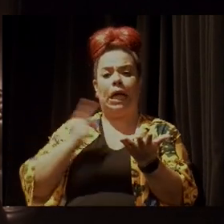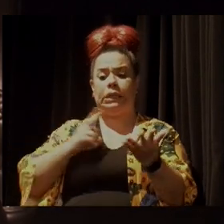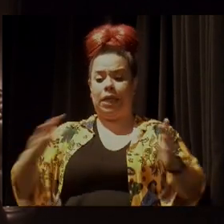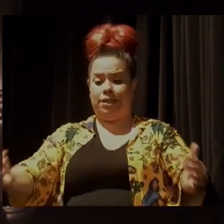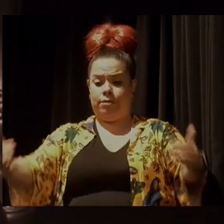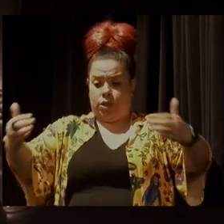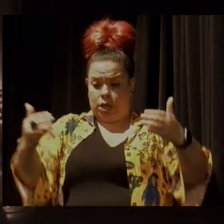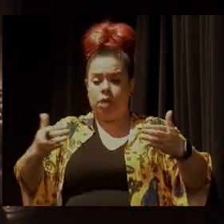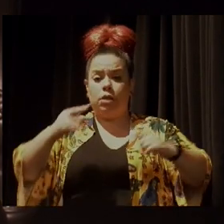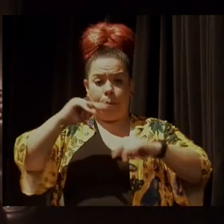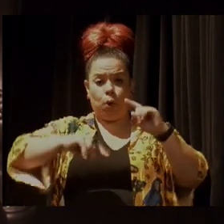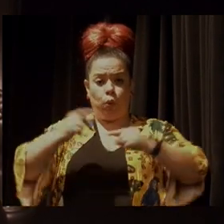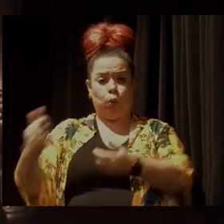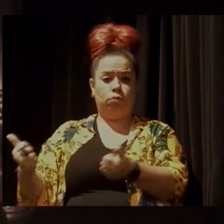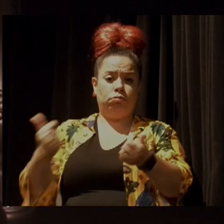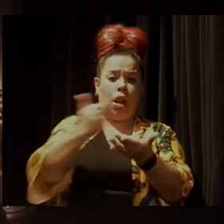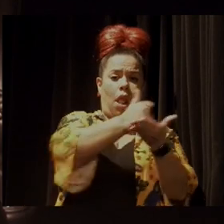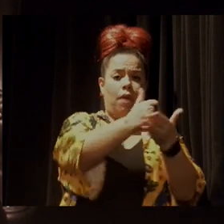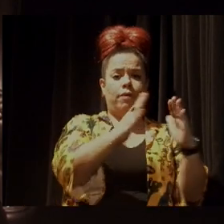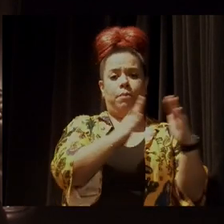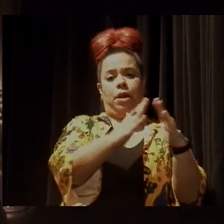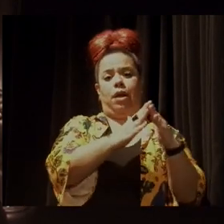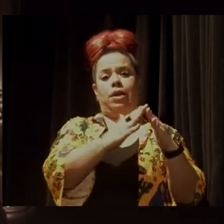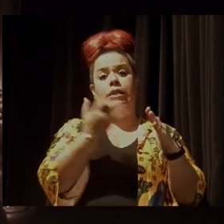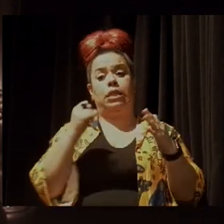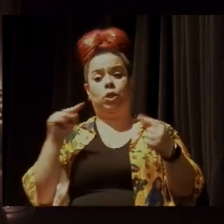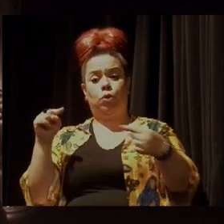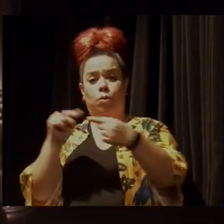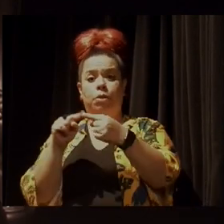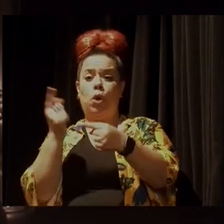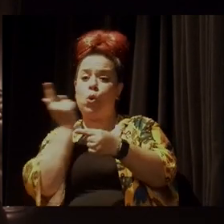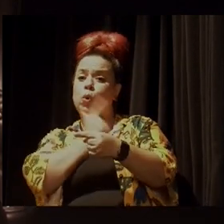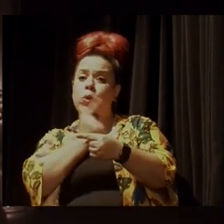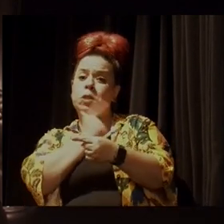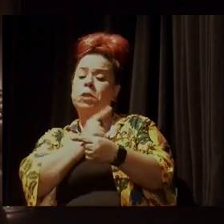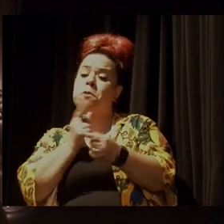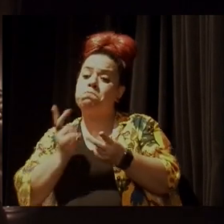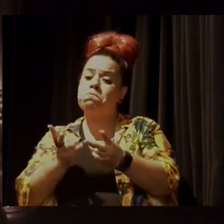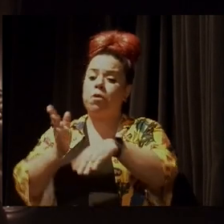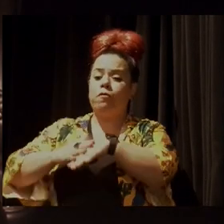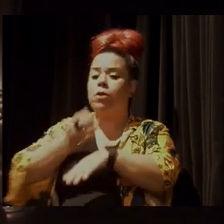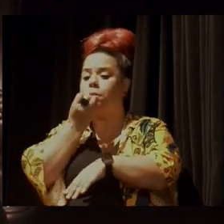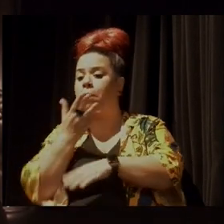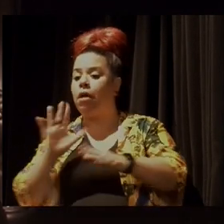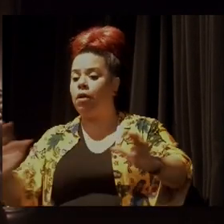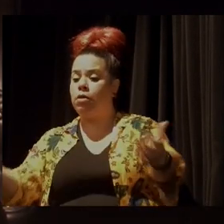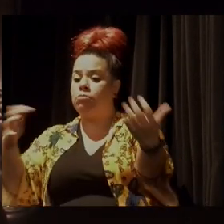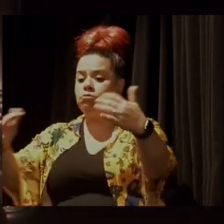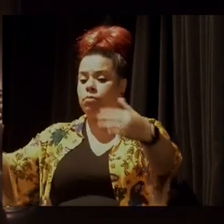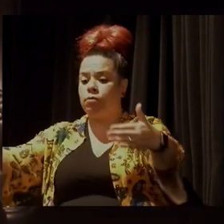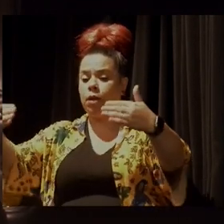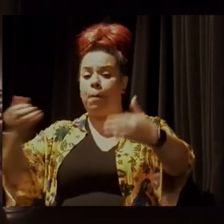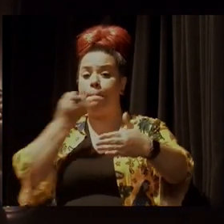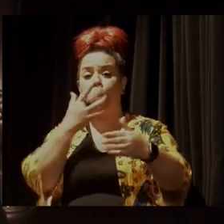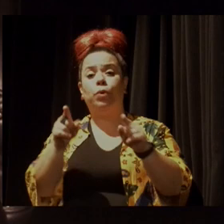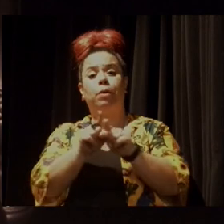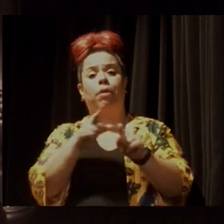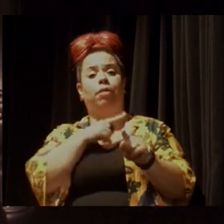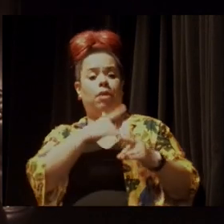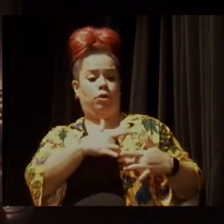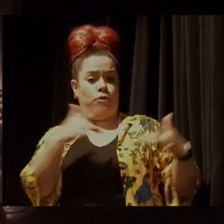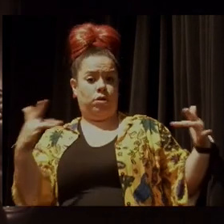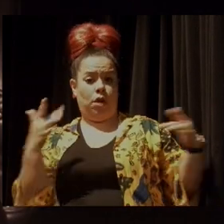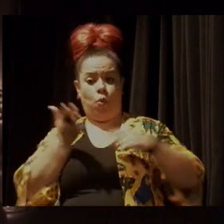produtos, de acordo com o que aquela produção está permitindo. Isso faz com que você seja solidário ao